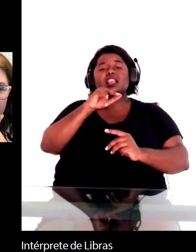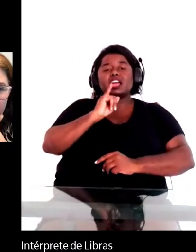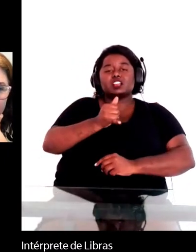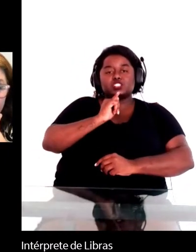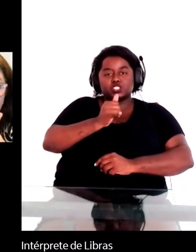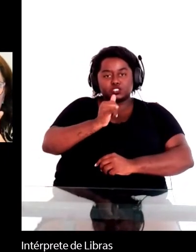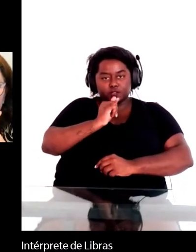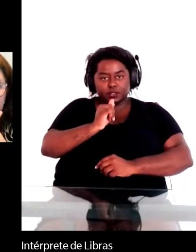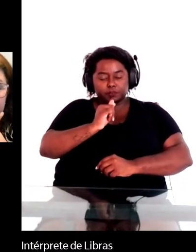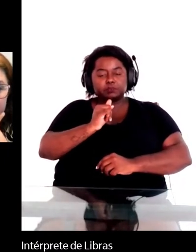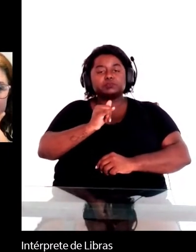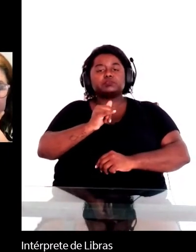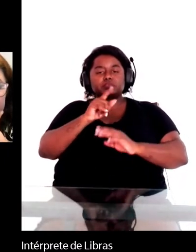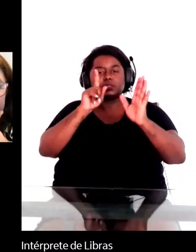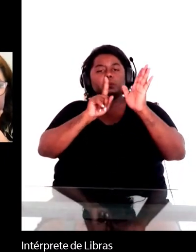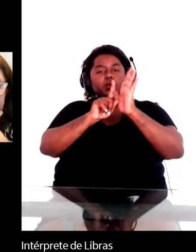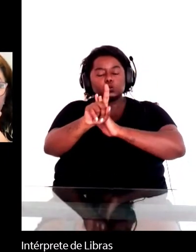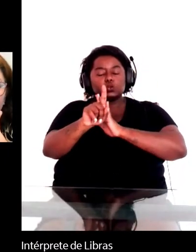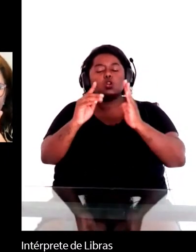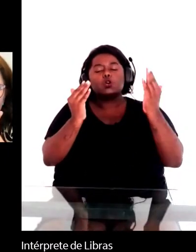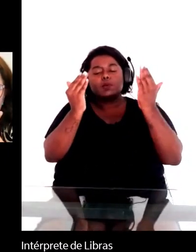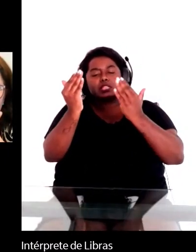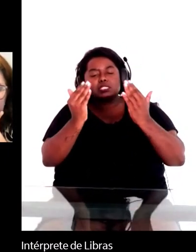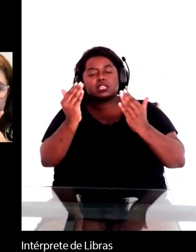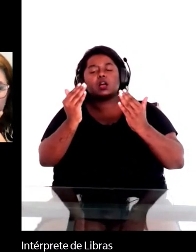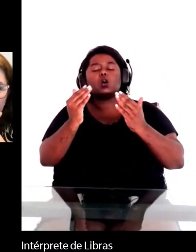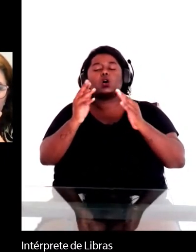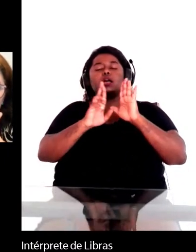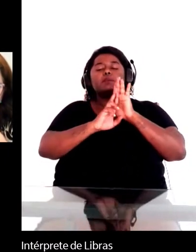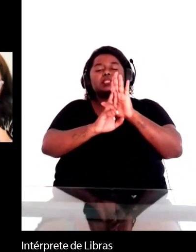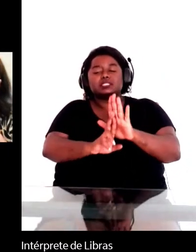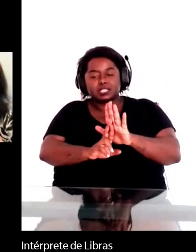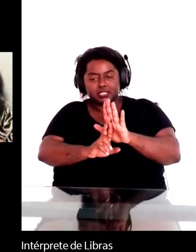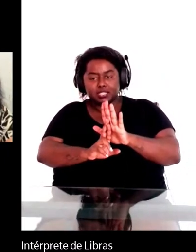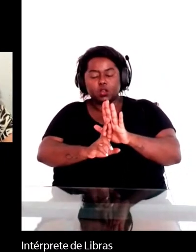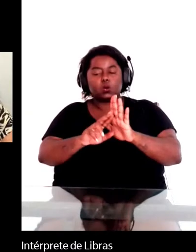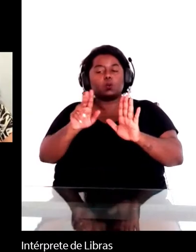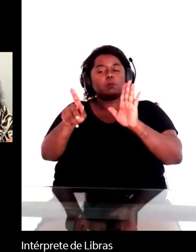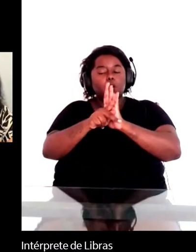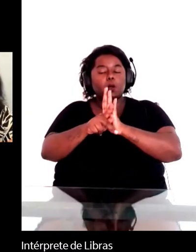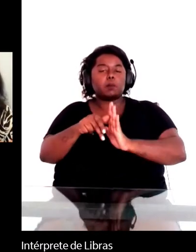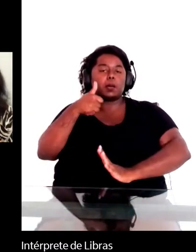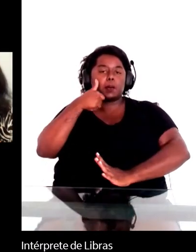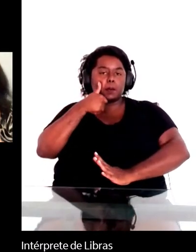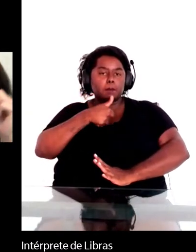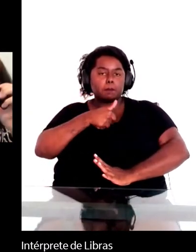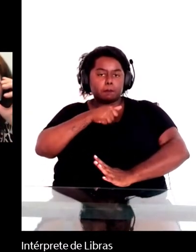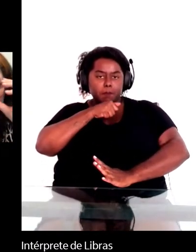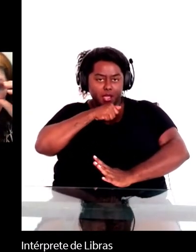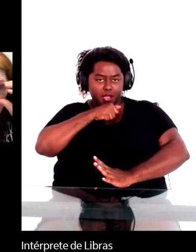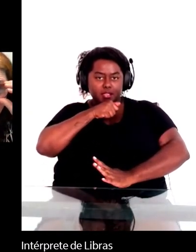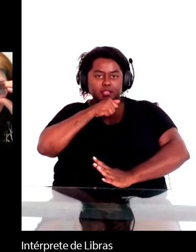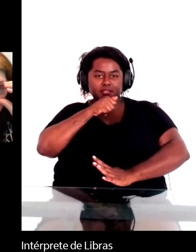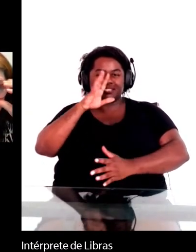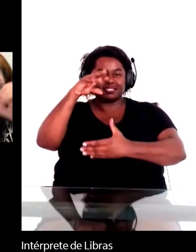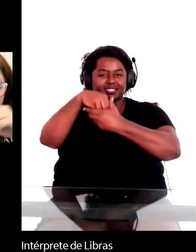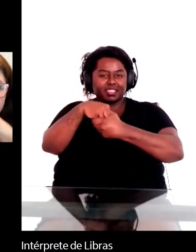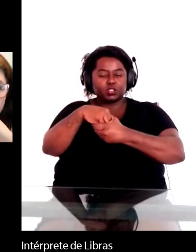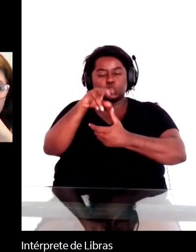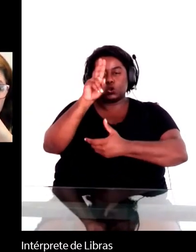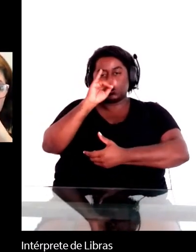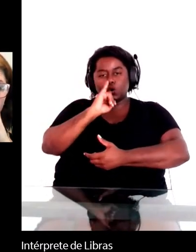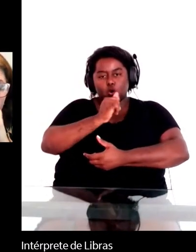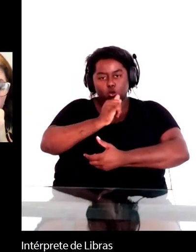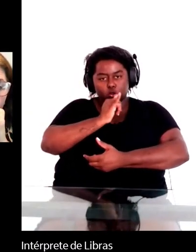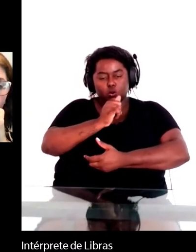e contraste da representação da maternidade no conto Pai contra a Mãe e a Escrava.